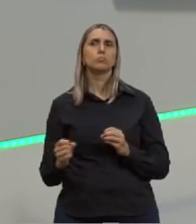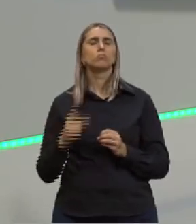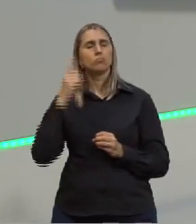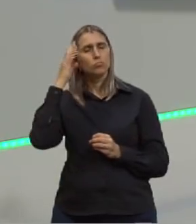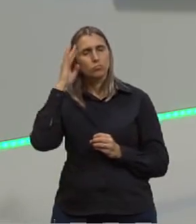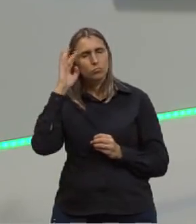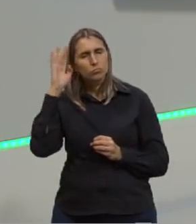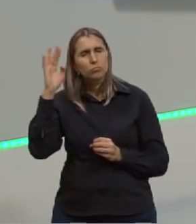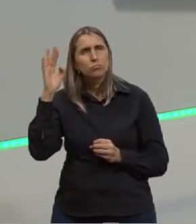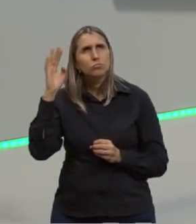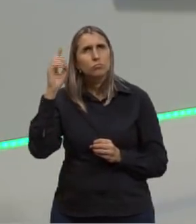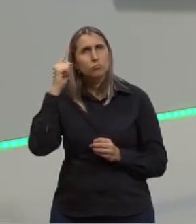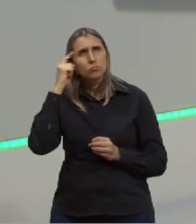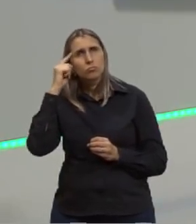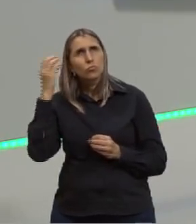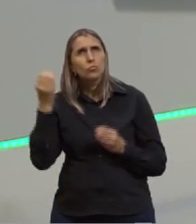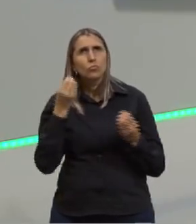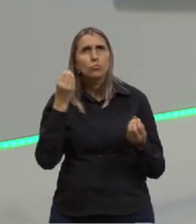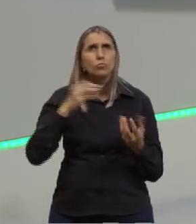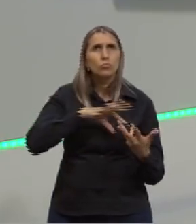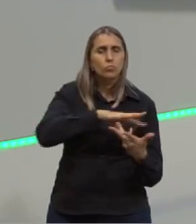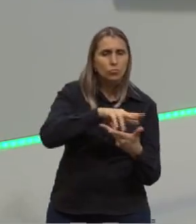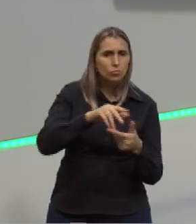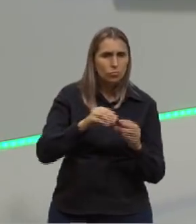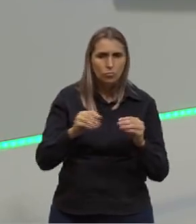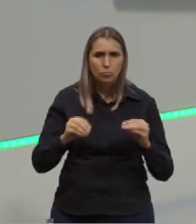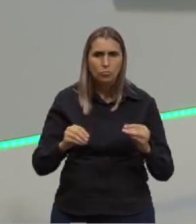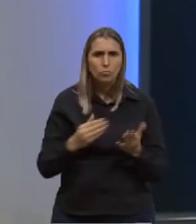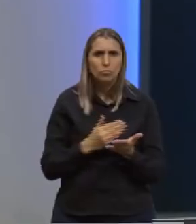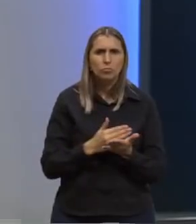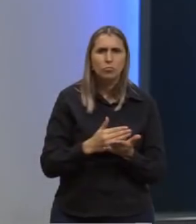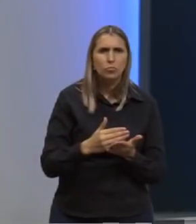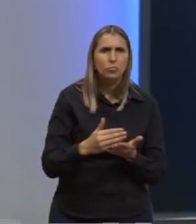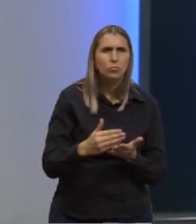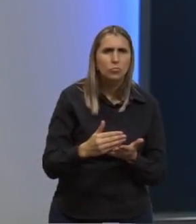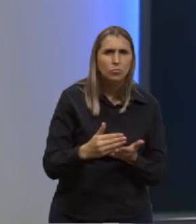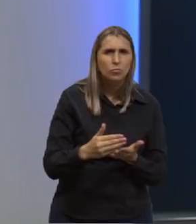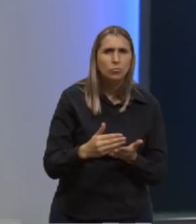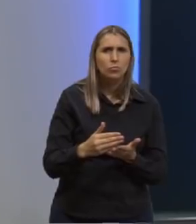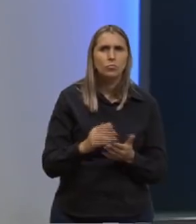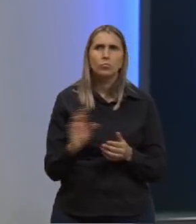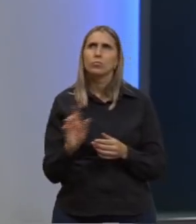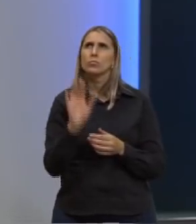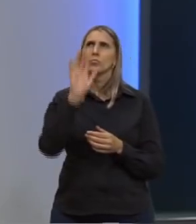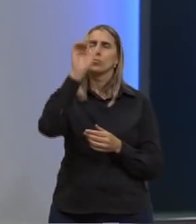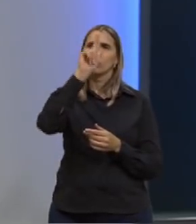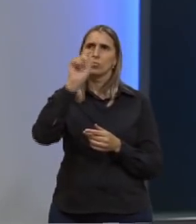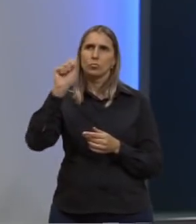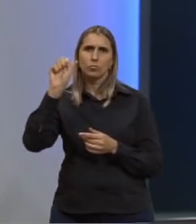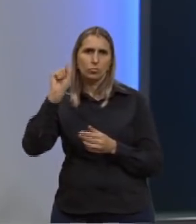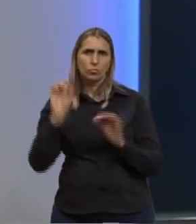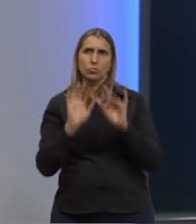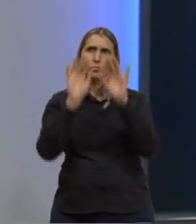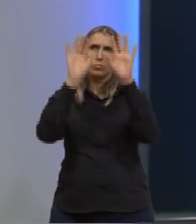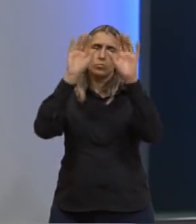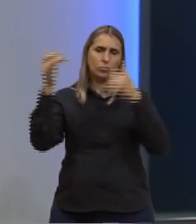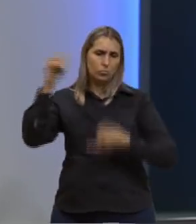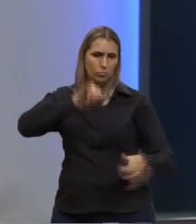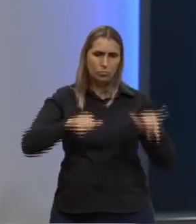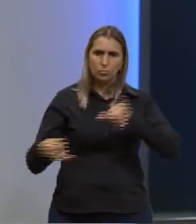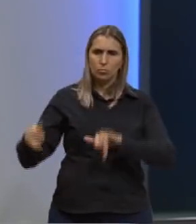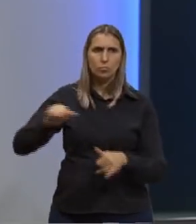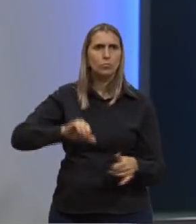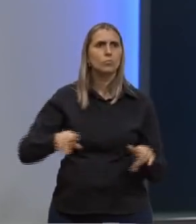como era essa nossa terra primitiva, no que diz respeito a gases, a compostos químicos.